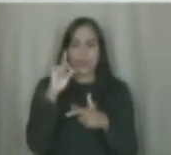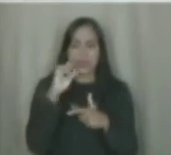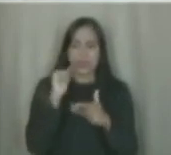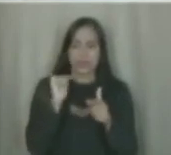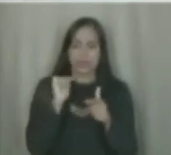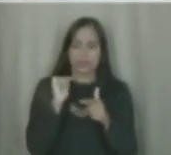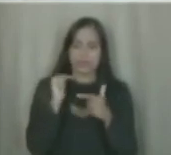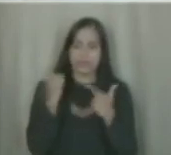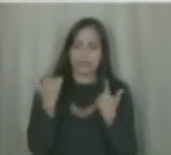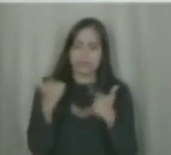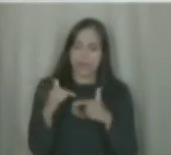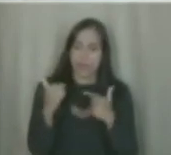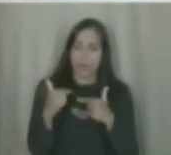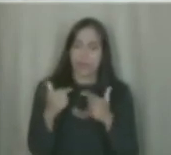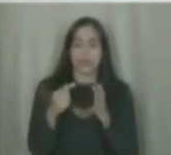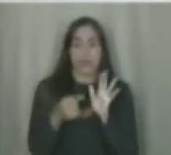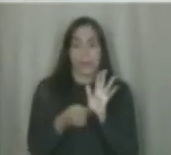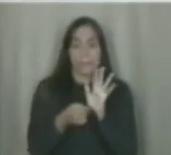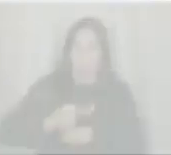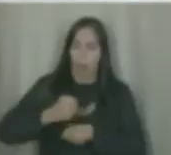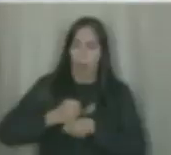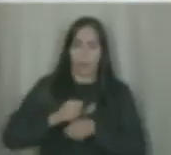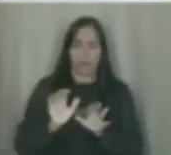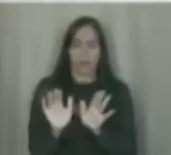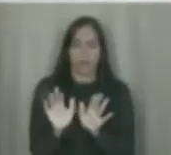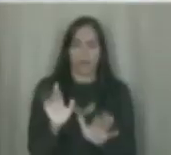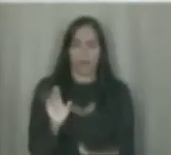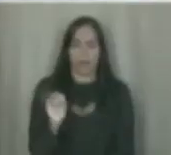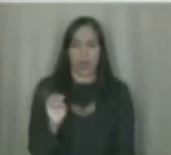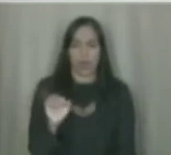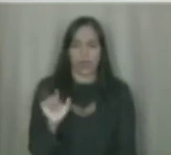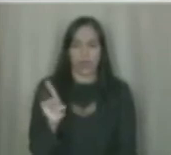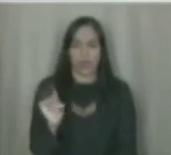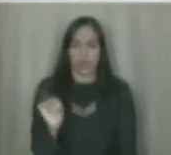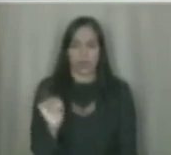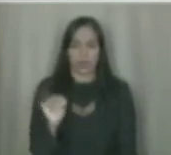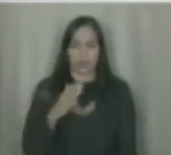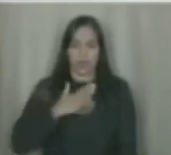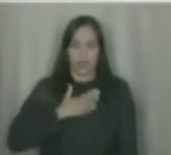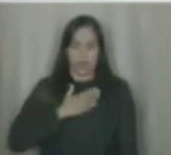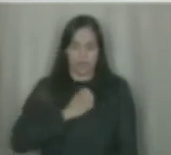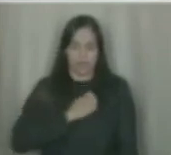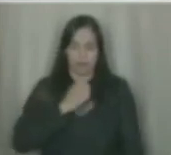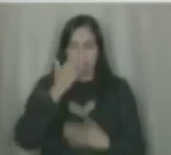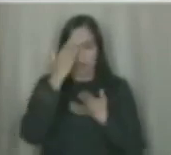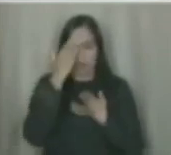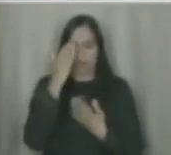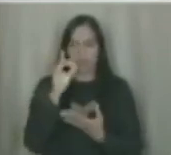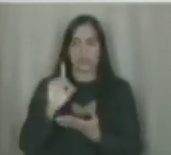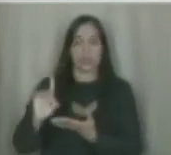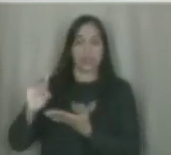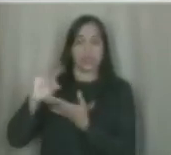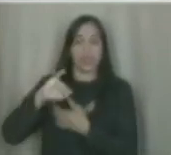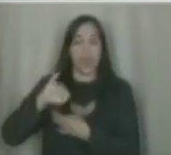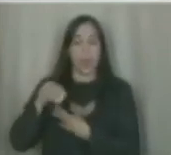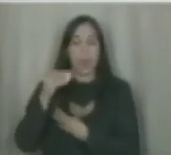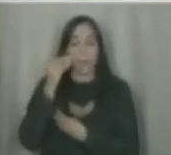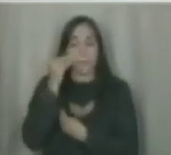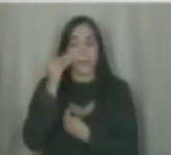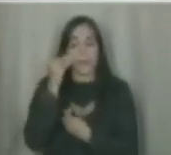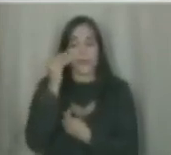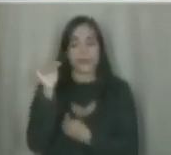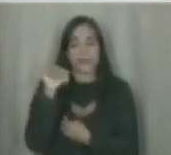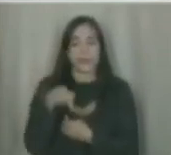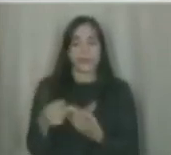e nós apresentamos a prefeitura. Eu posso bater no peito aqui e só agradecer a Deus pela oportunidade de estar aqui